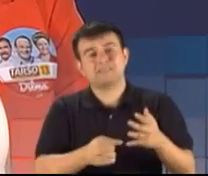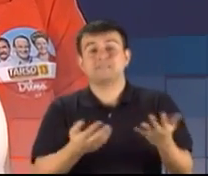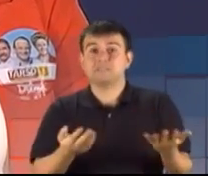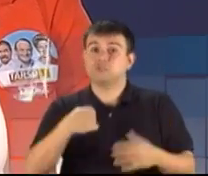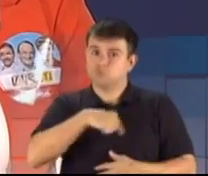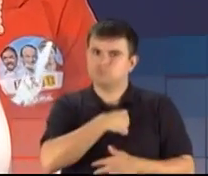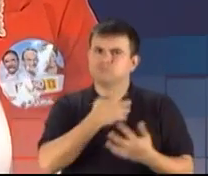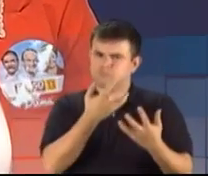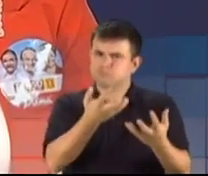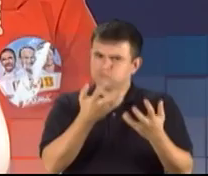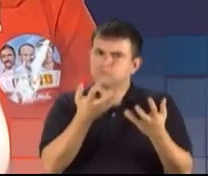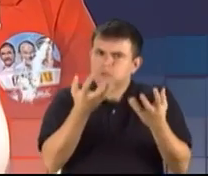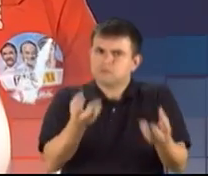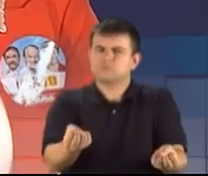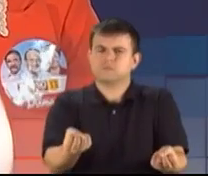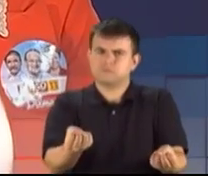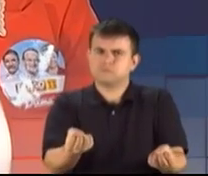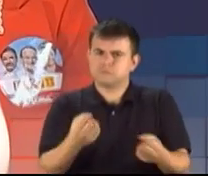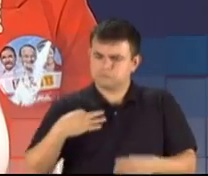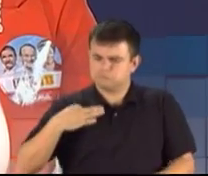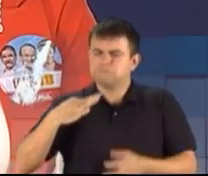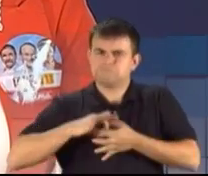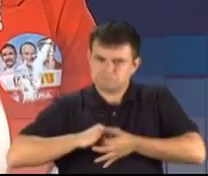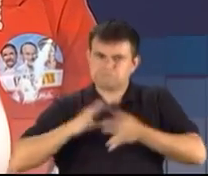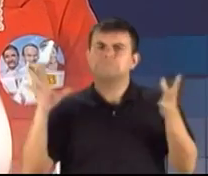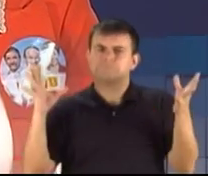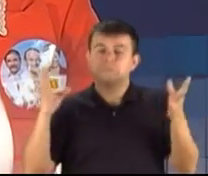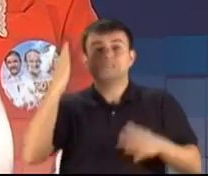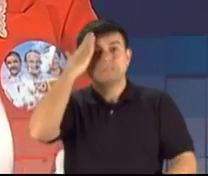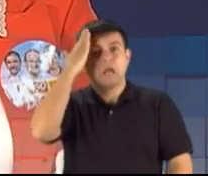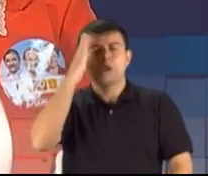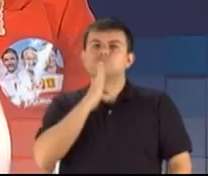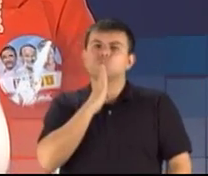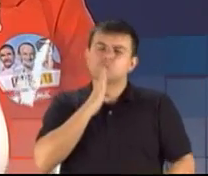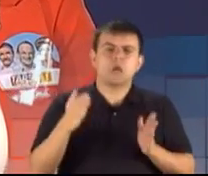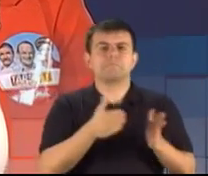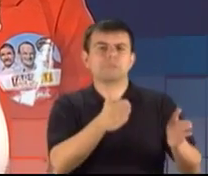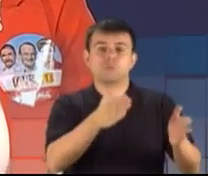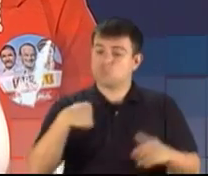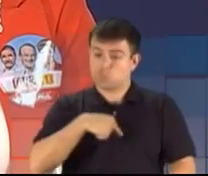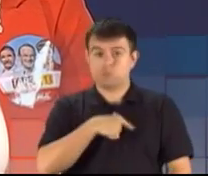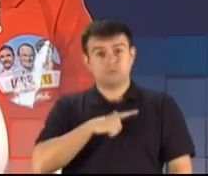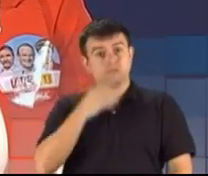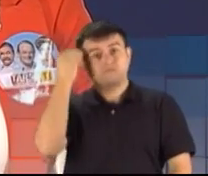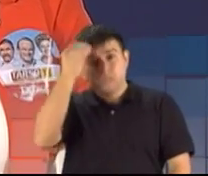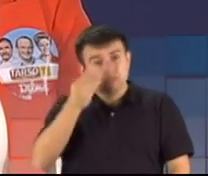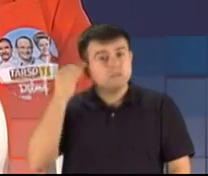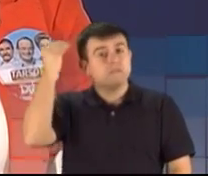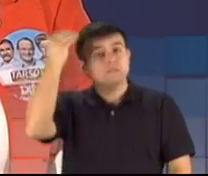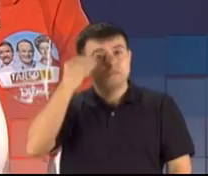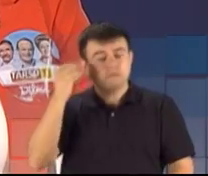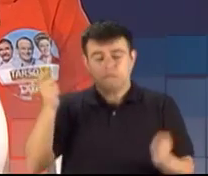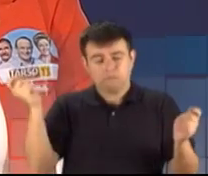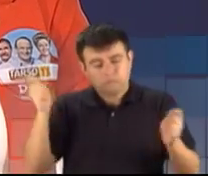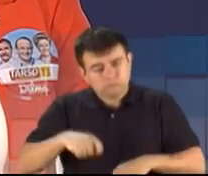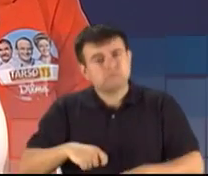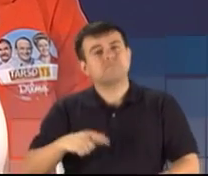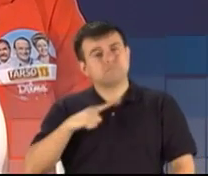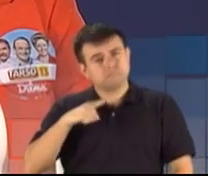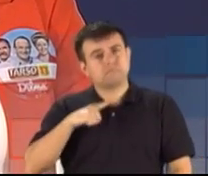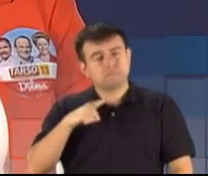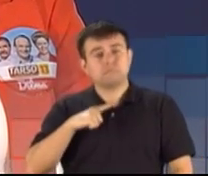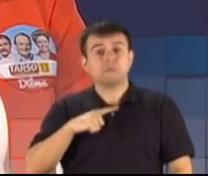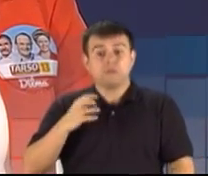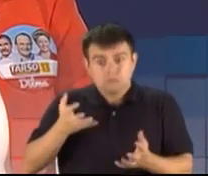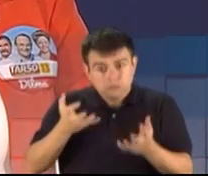enfrentar. Estamos dispostos. Sabemos o caminho. Temos experiência. Temos condições. E queremos continuar.